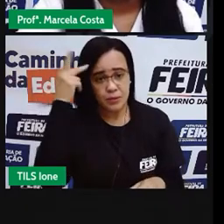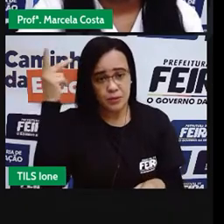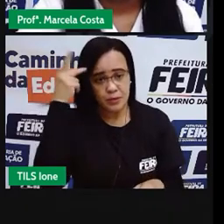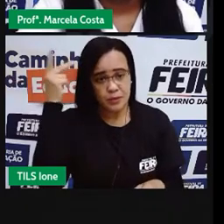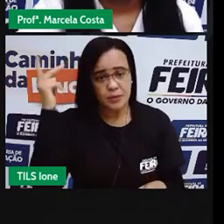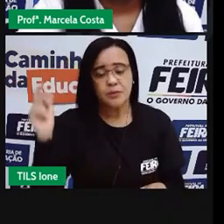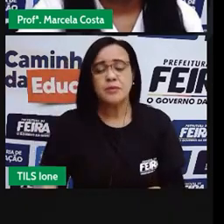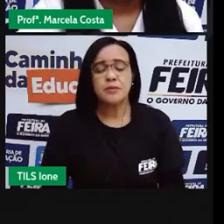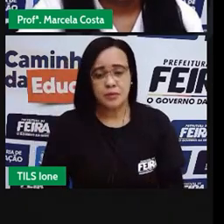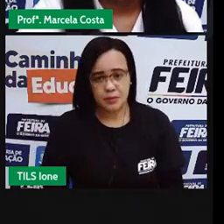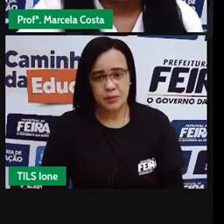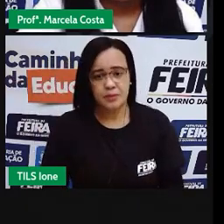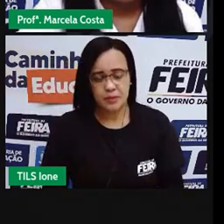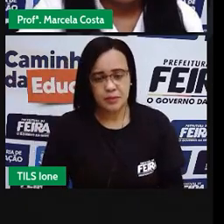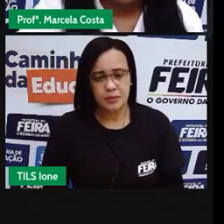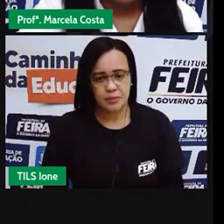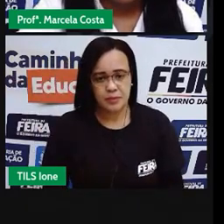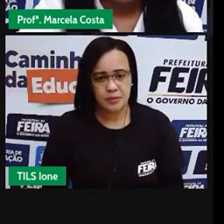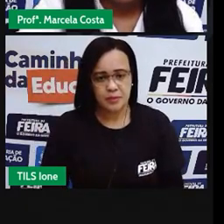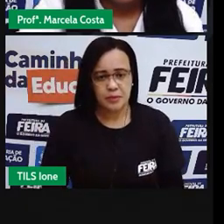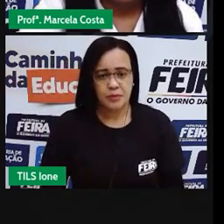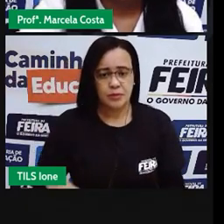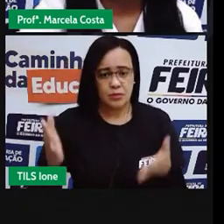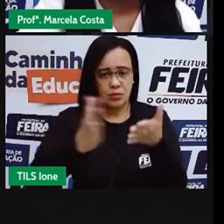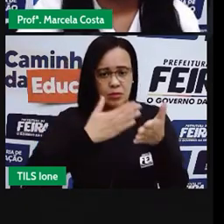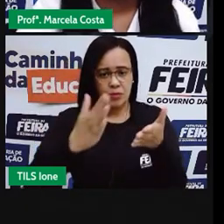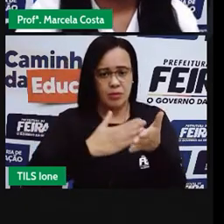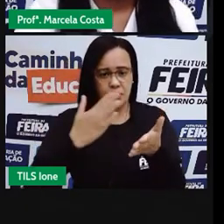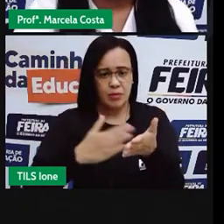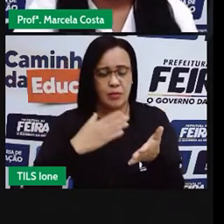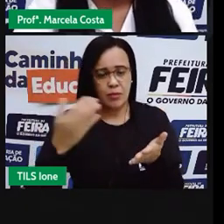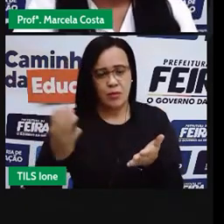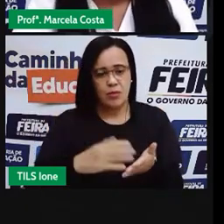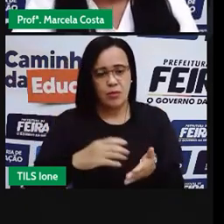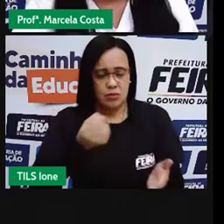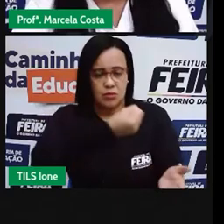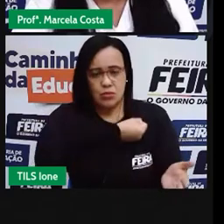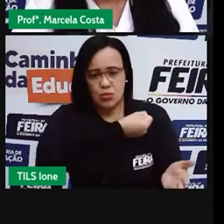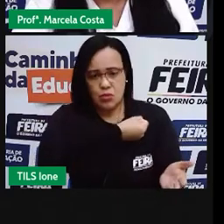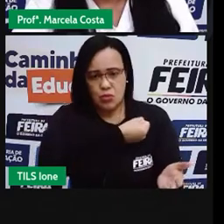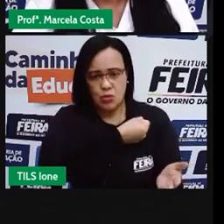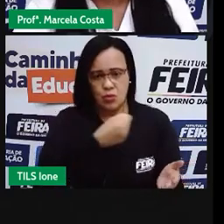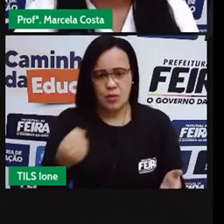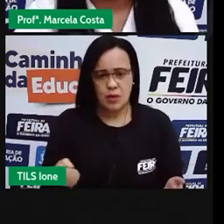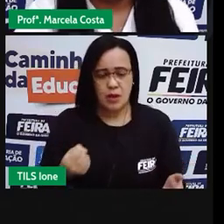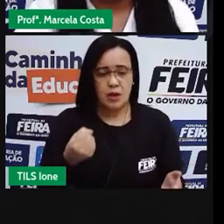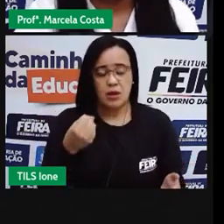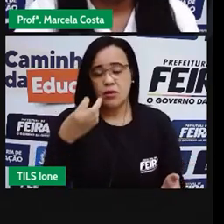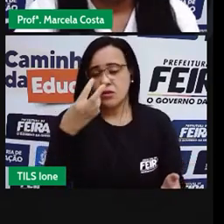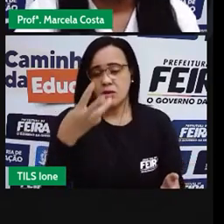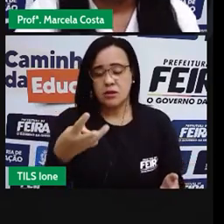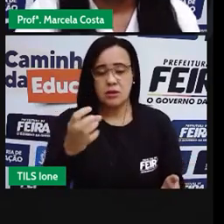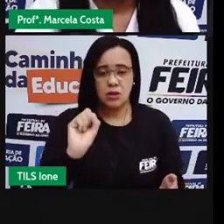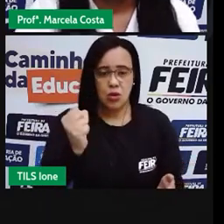Está lá na página 38. Esse foi um texto lindo, de 1994. Tá, crianças?